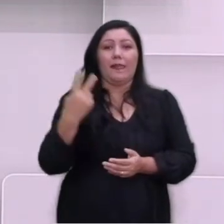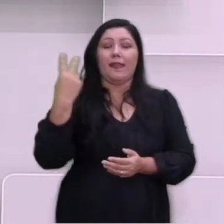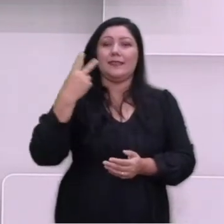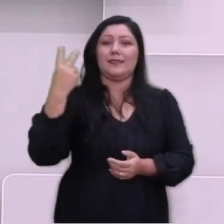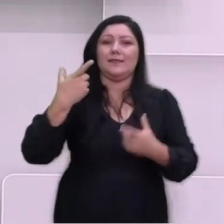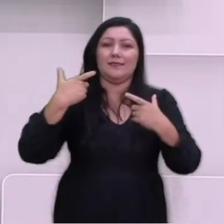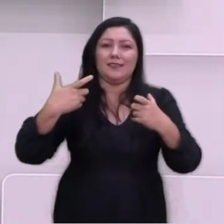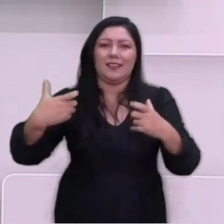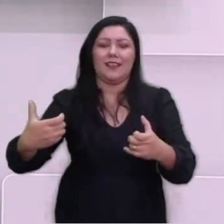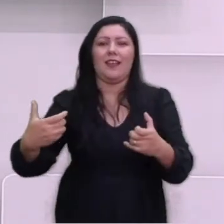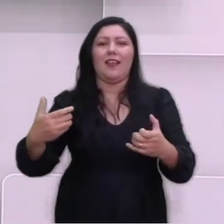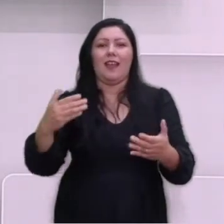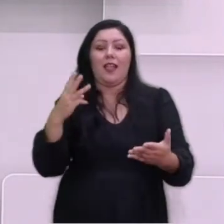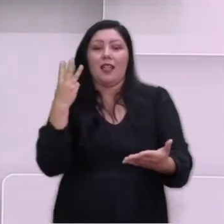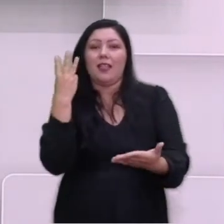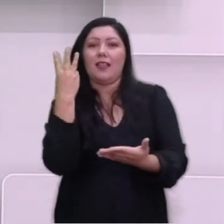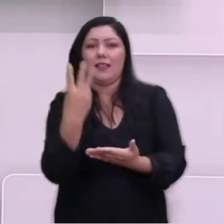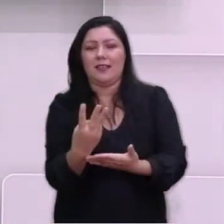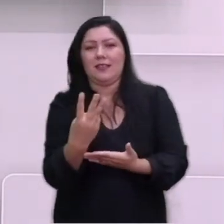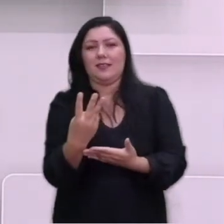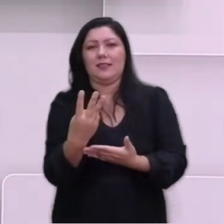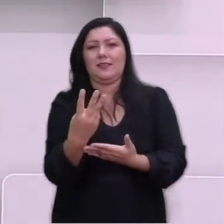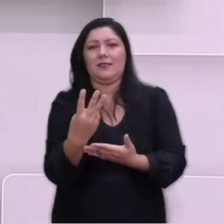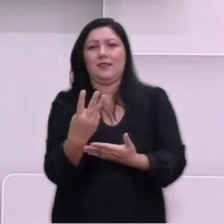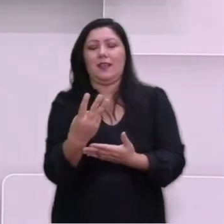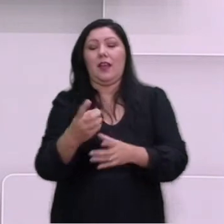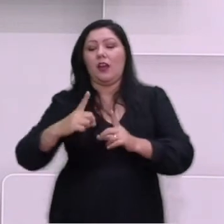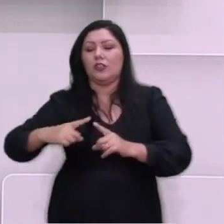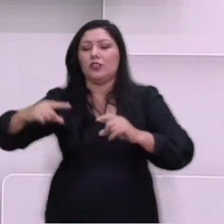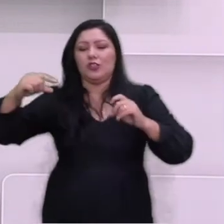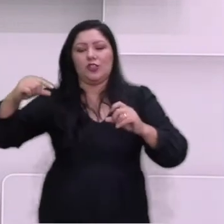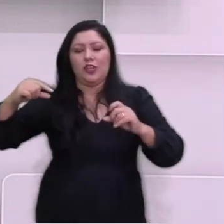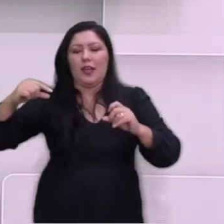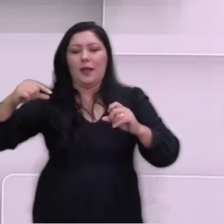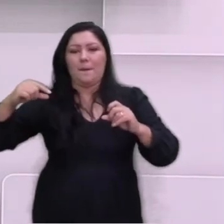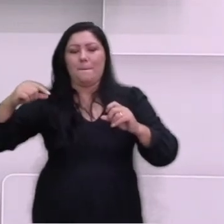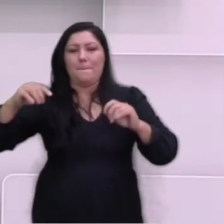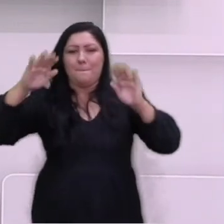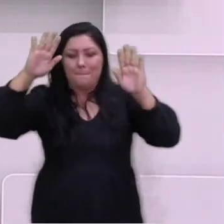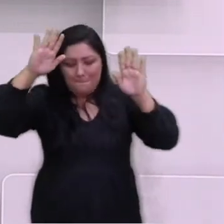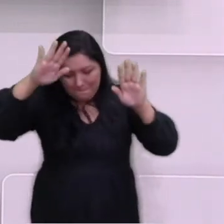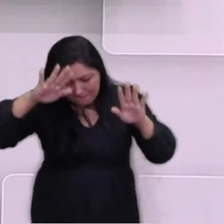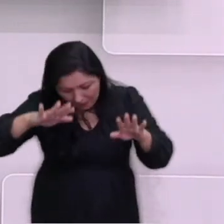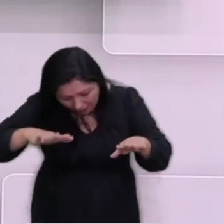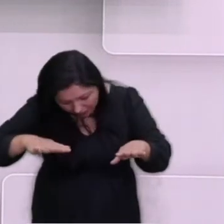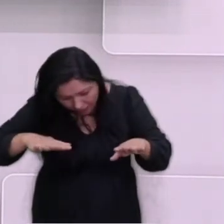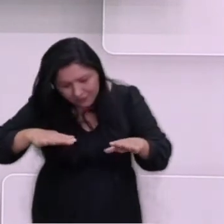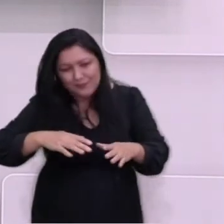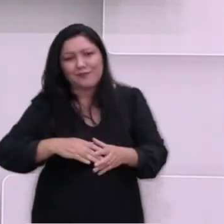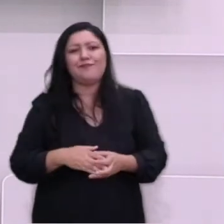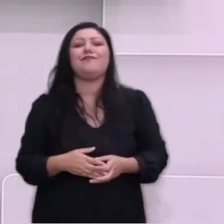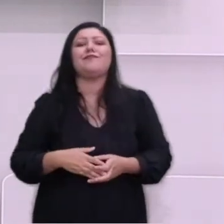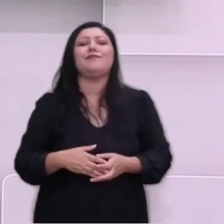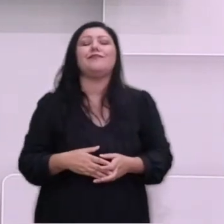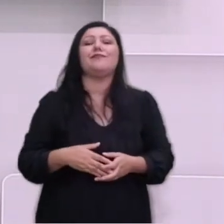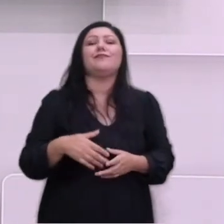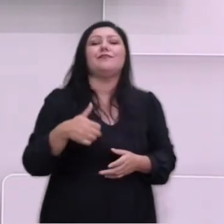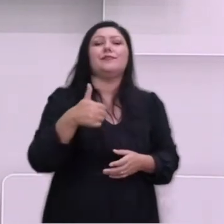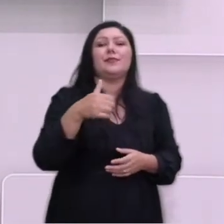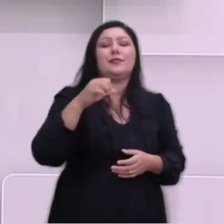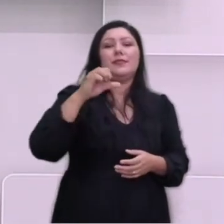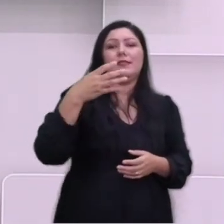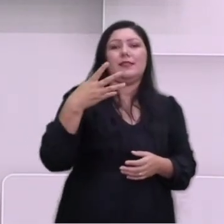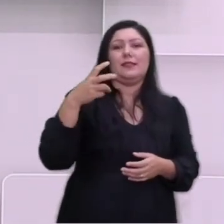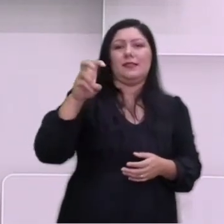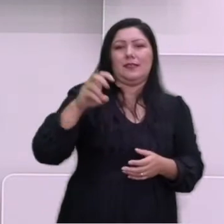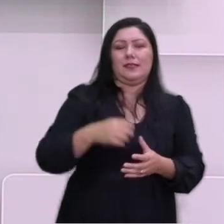entra na terceira fase, que termina com a rendição do Japão em setembro de 1945. O governo